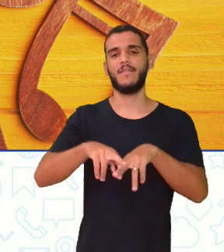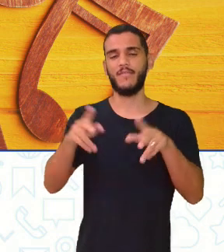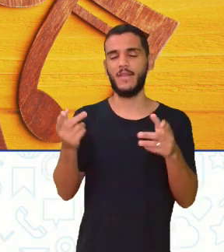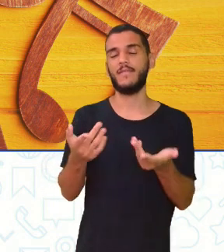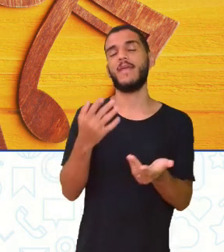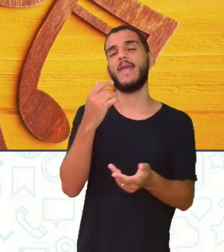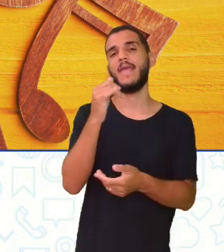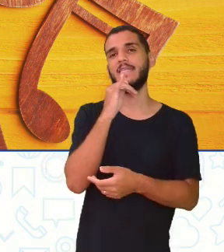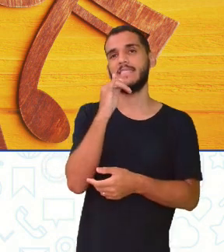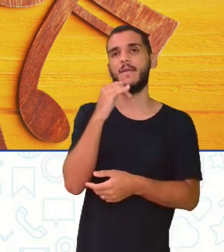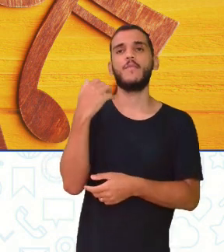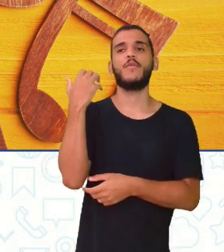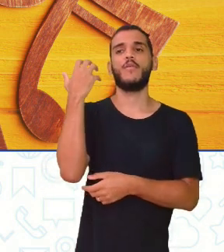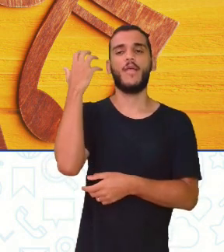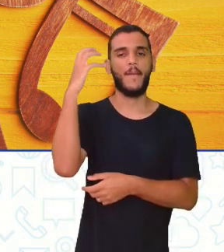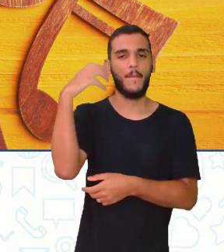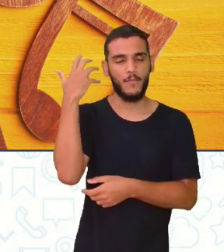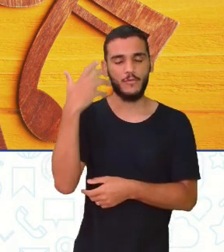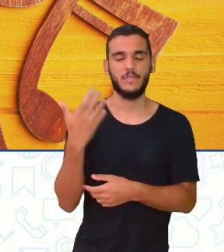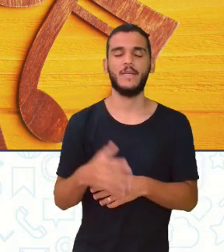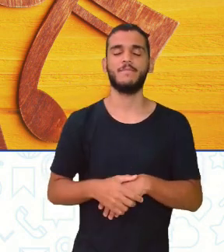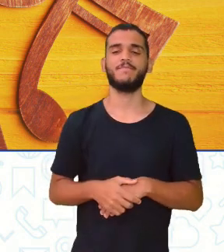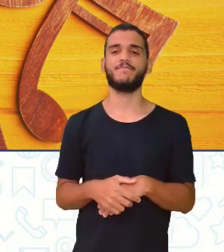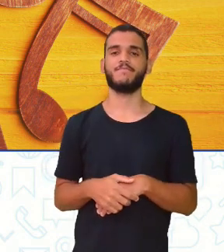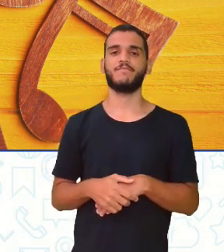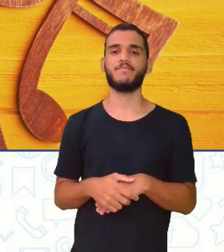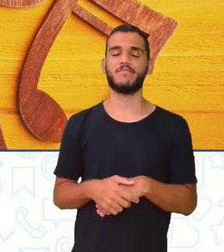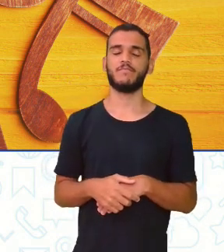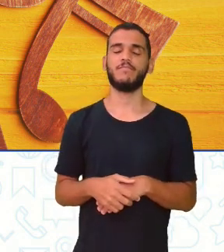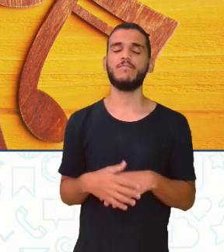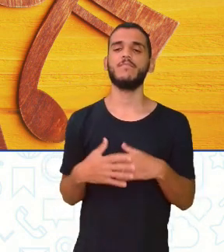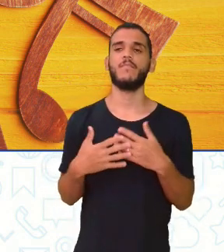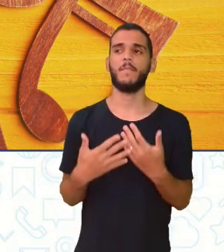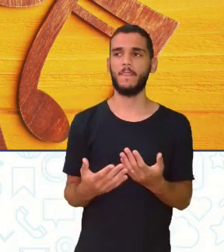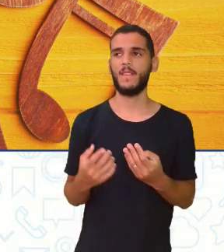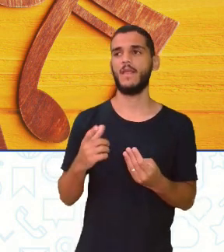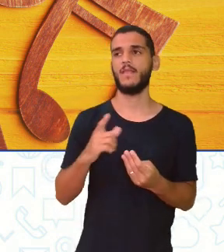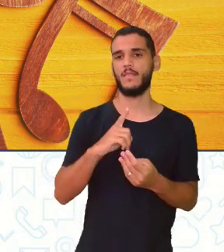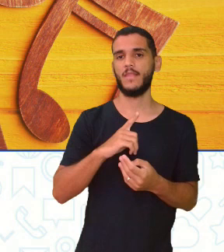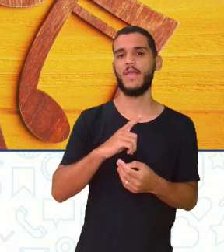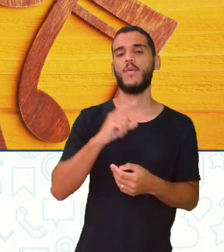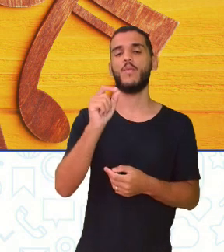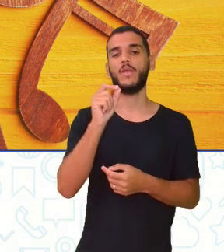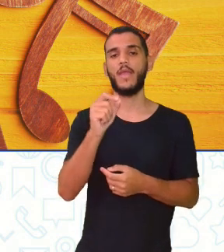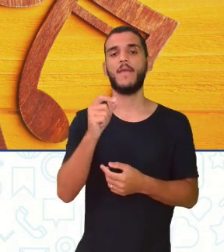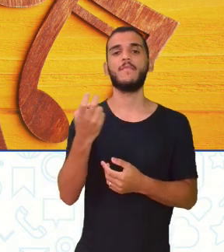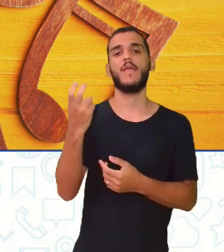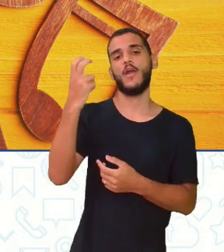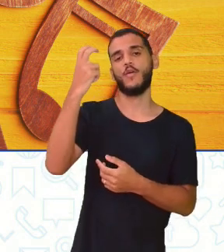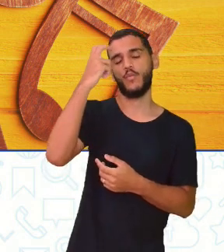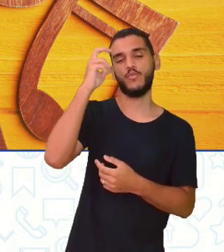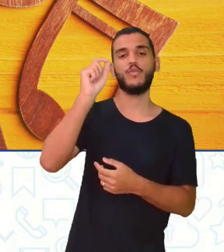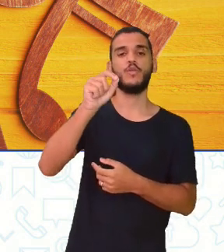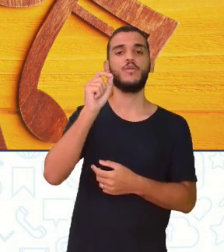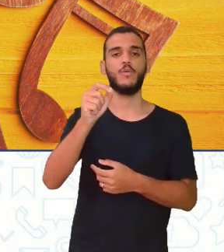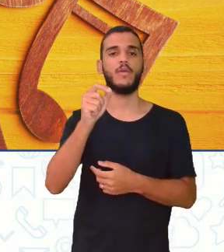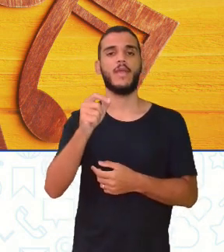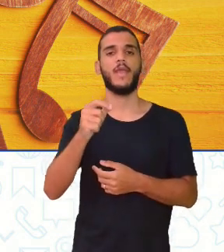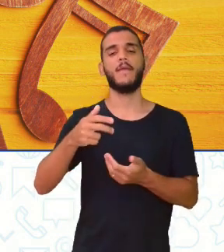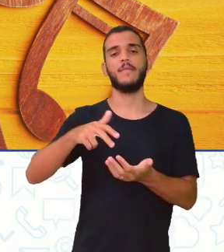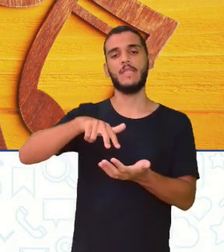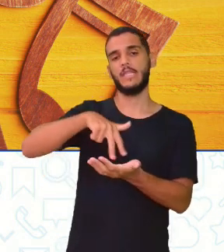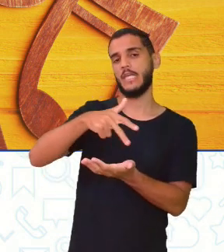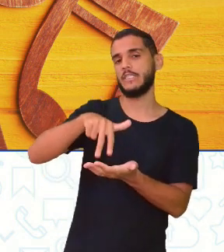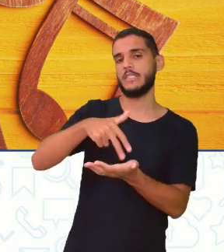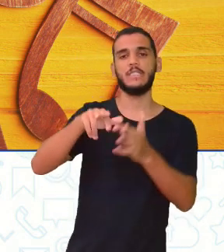música. A gente já ouviu muito isso. A gente que tem essa cultura do brega funk, a gente já ouviu muito isso